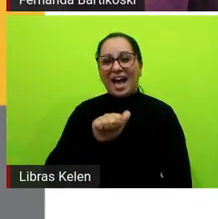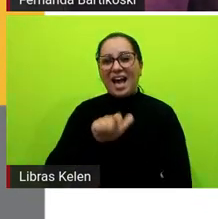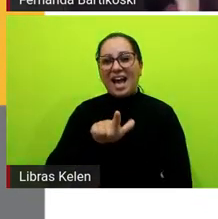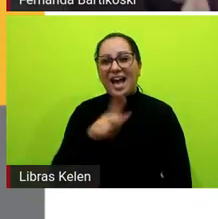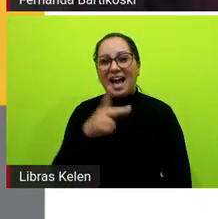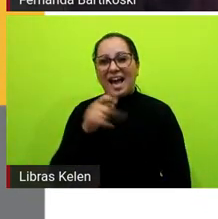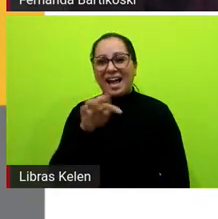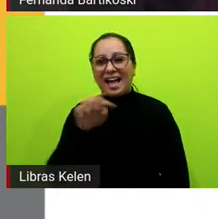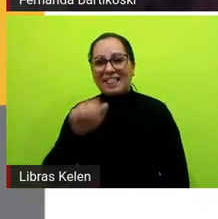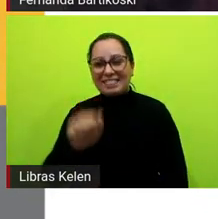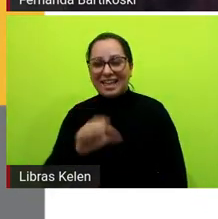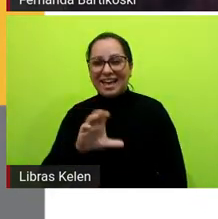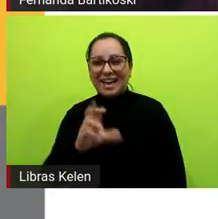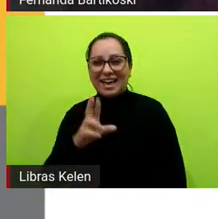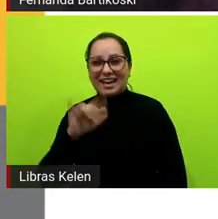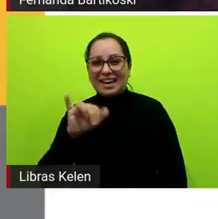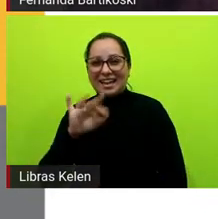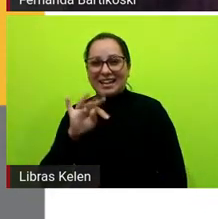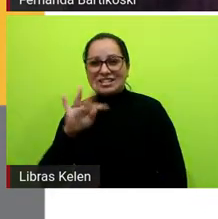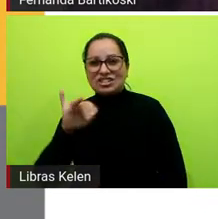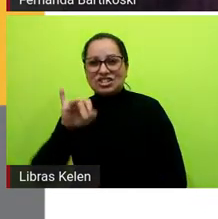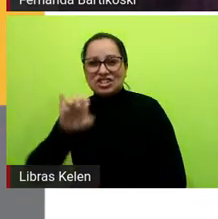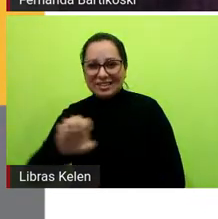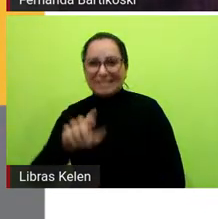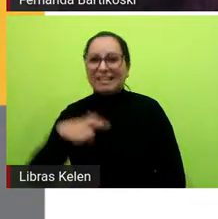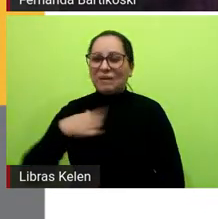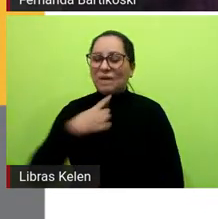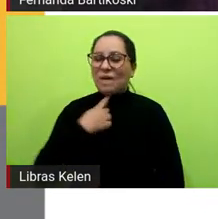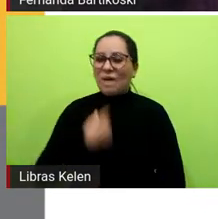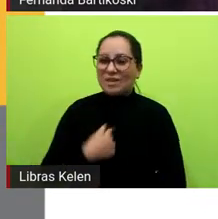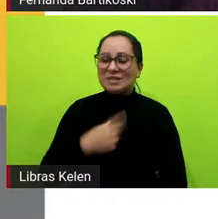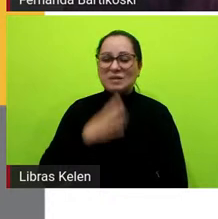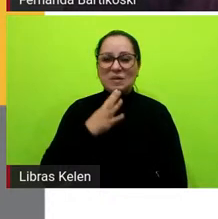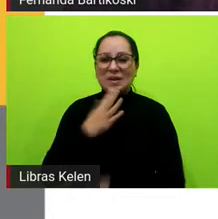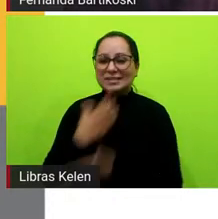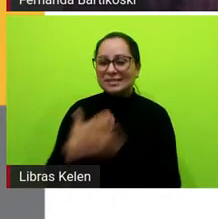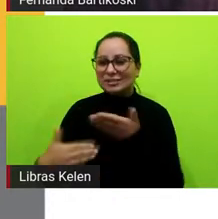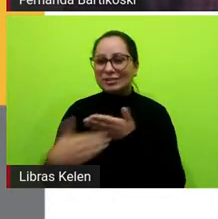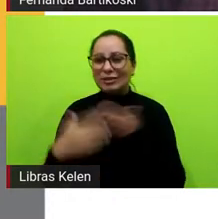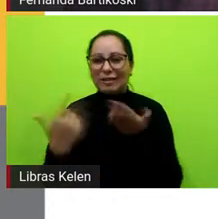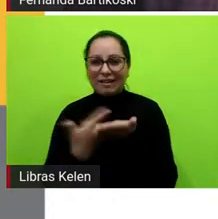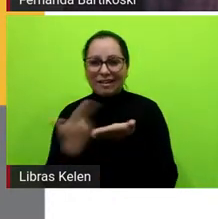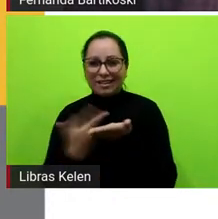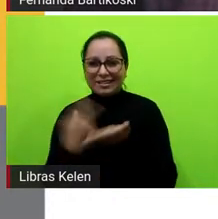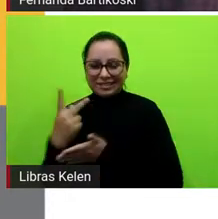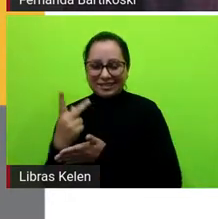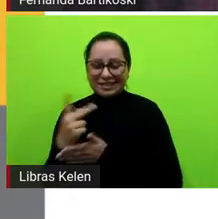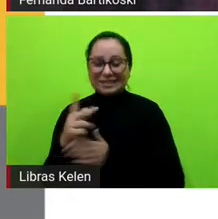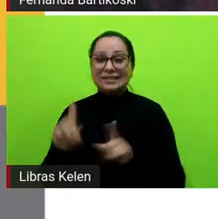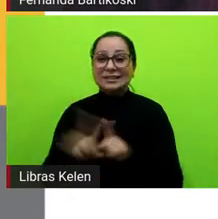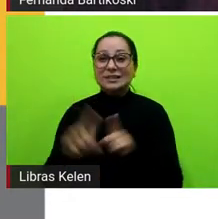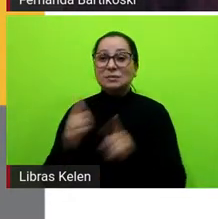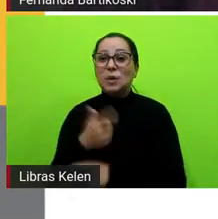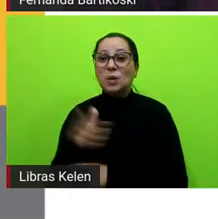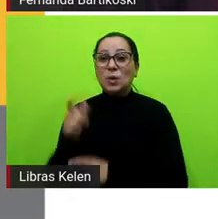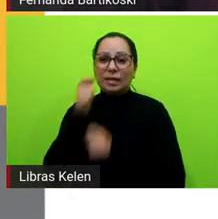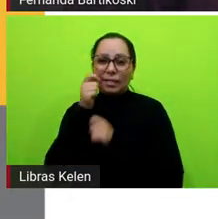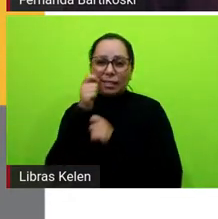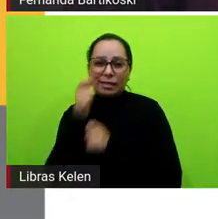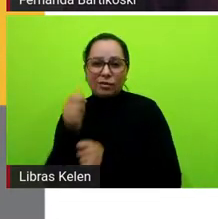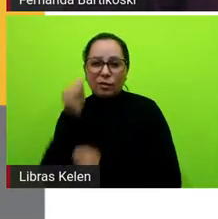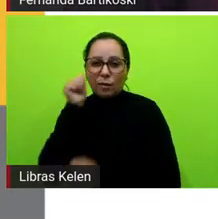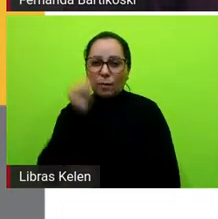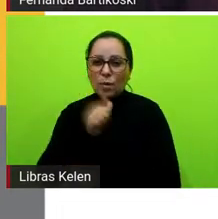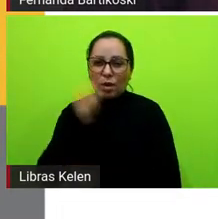Conhece todos, né, Fernanda? Sim. E aqui, temos uma outra detetive, mulher, também